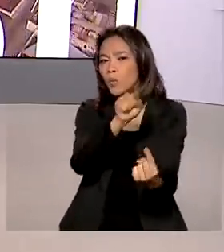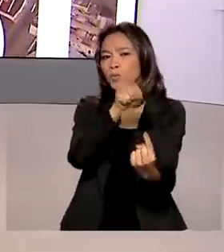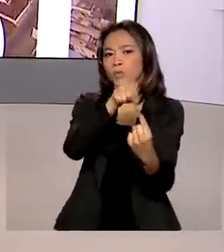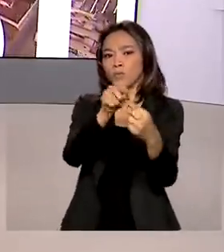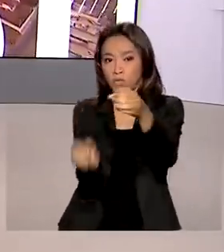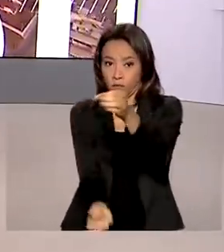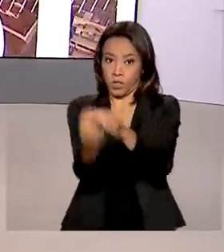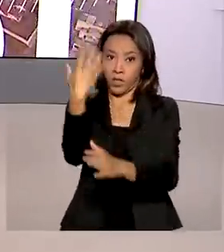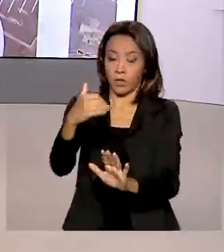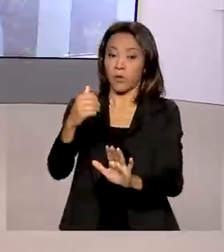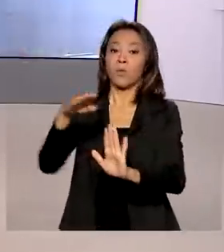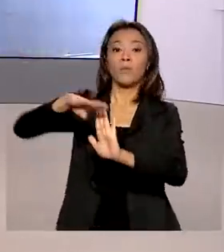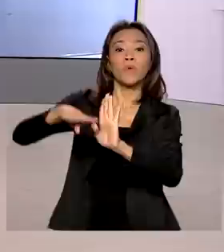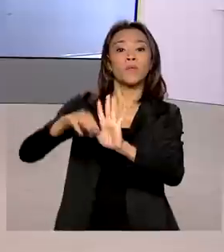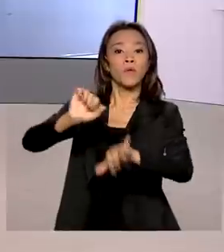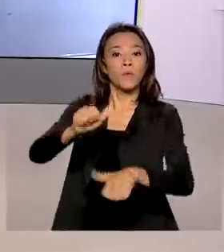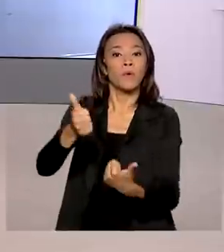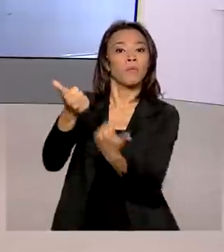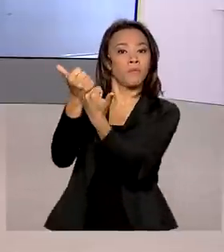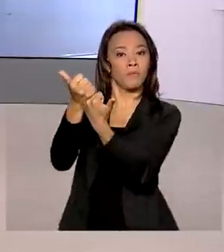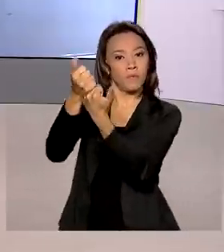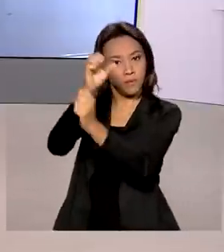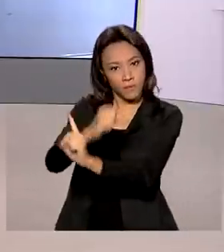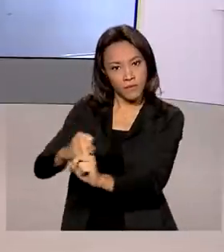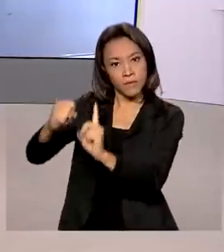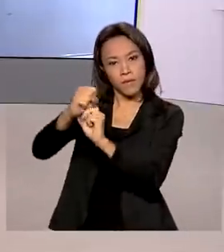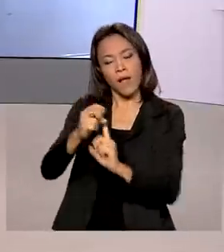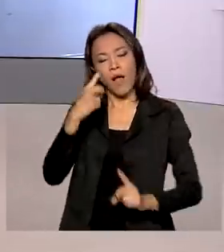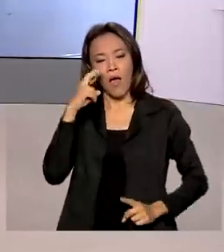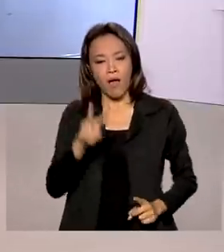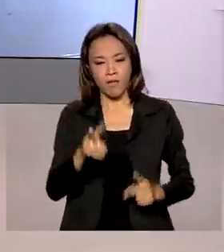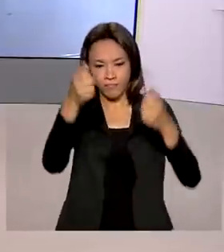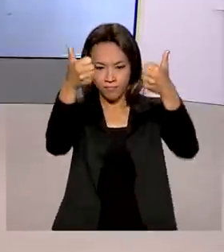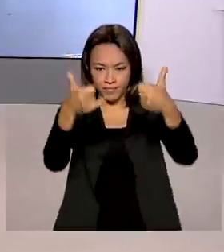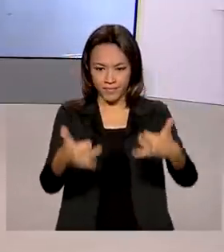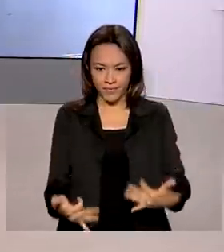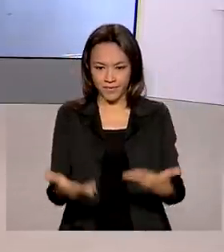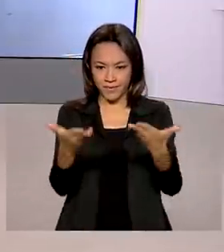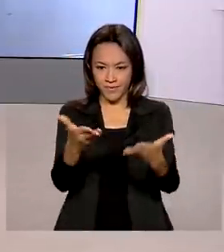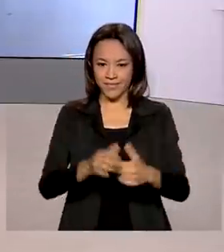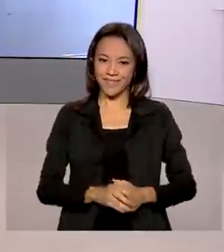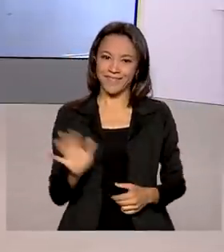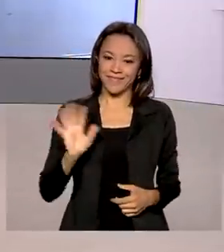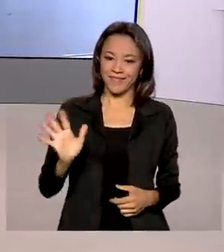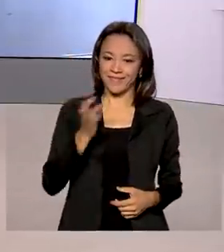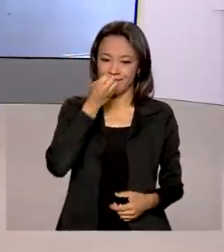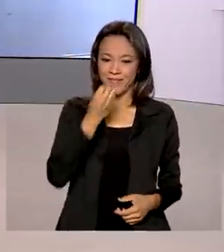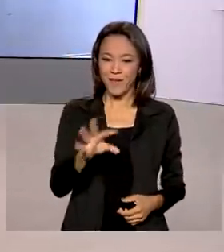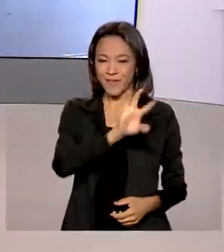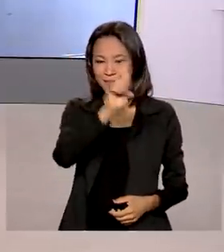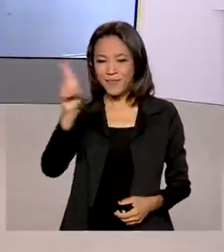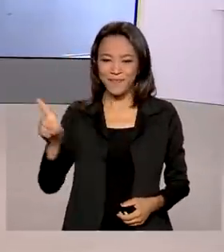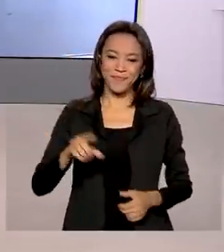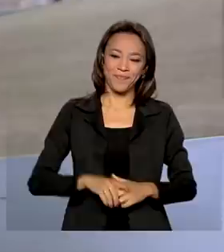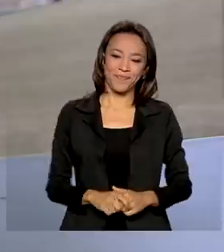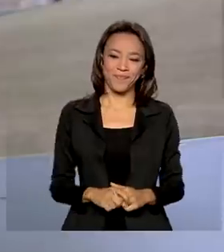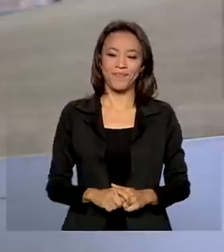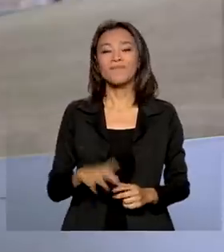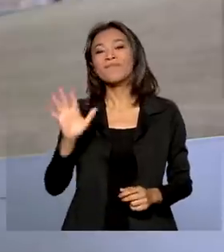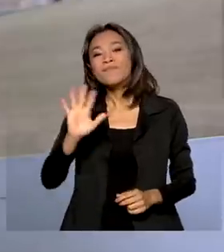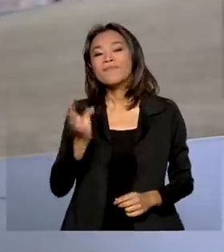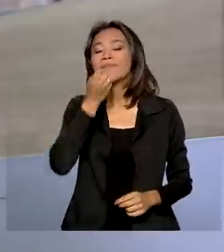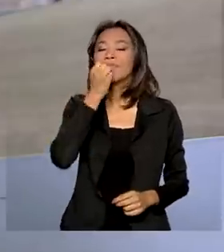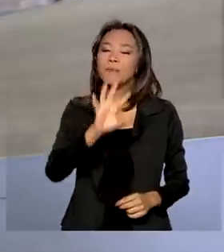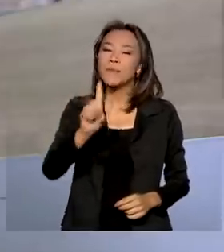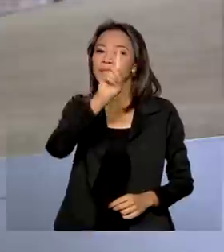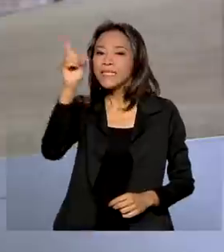Brasil. Quem tem os detalhes ao vivo pra gente é a repórter Ana Luíza Prazer. Oi Ana Luíza, bom dia. Oi Renata, bom dia